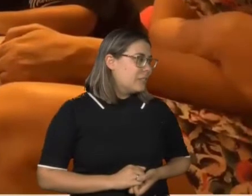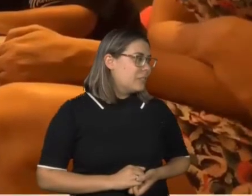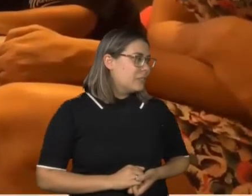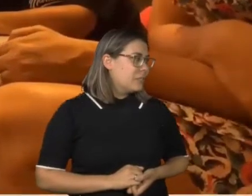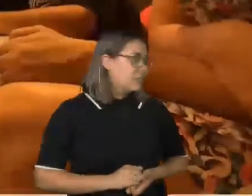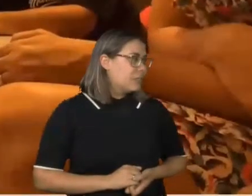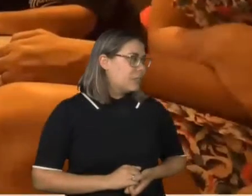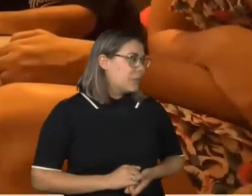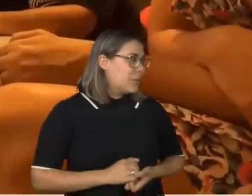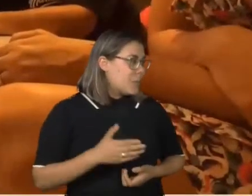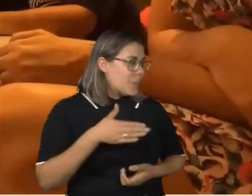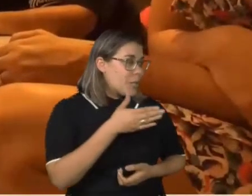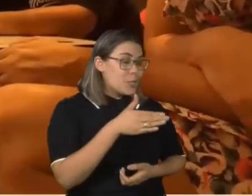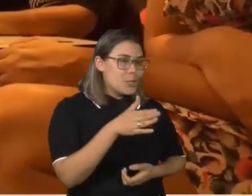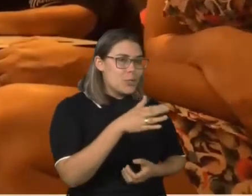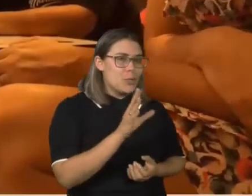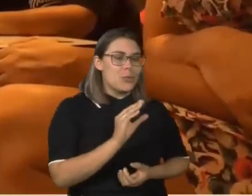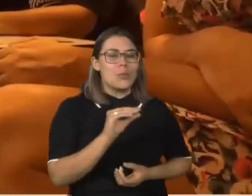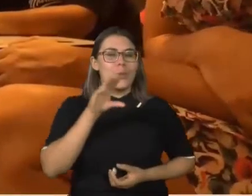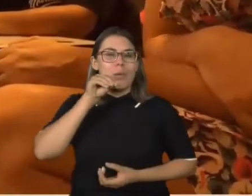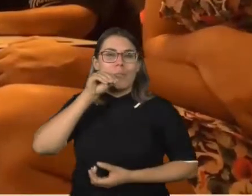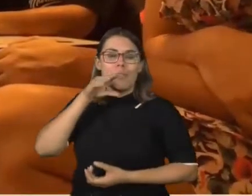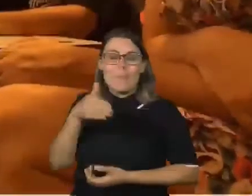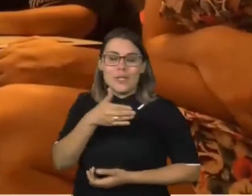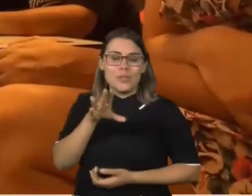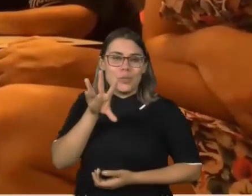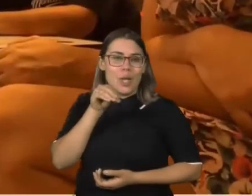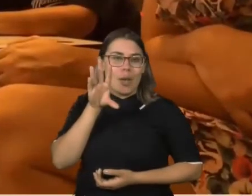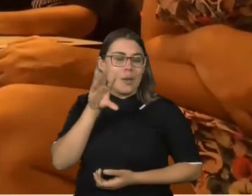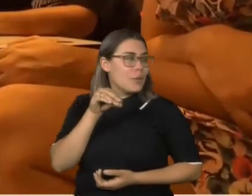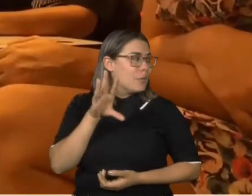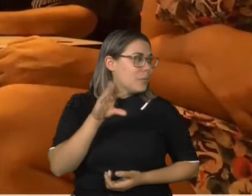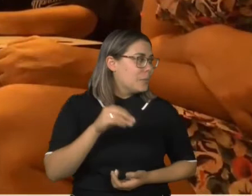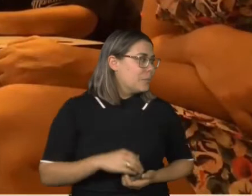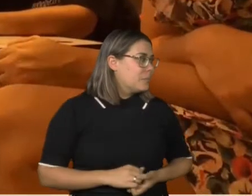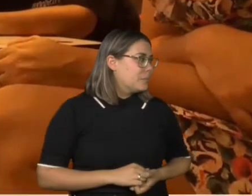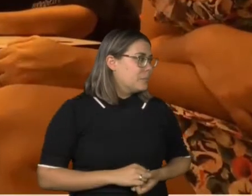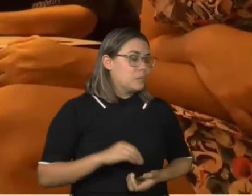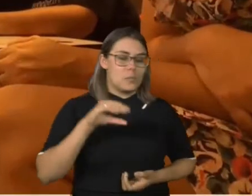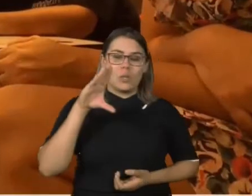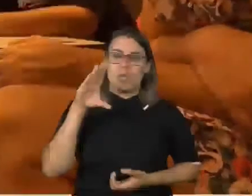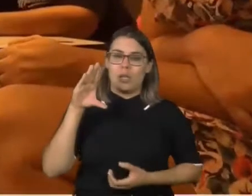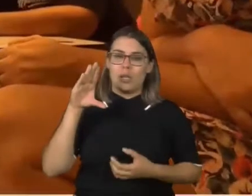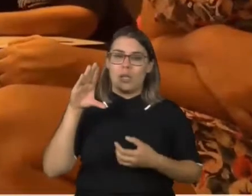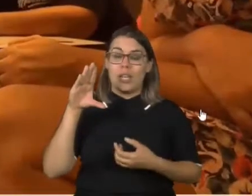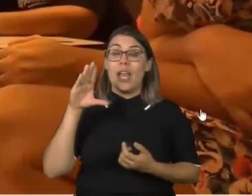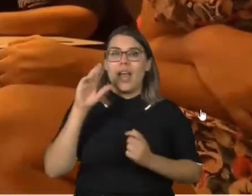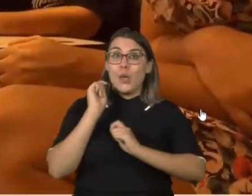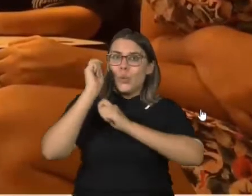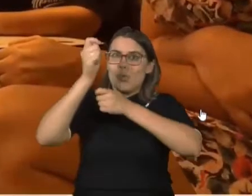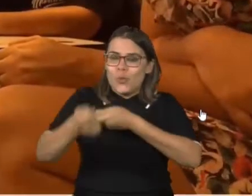O peixinho abre a boca pra falar. E o peixinho abre a boca... O peixinho abre a boca pra comer.